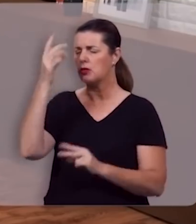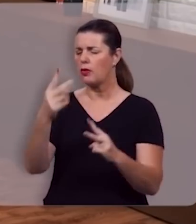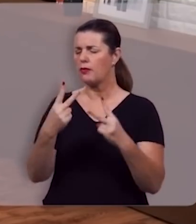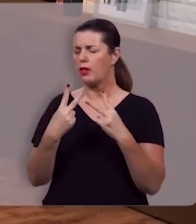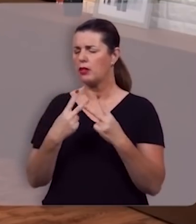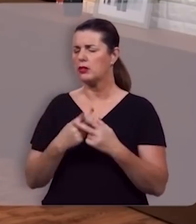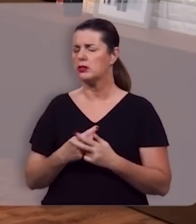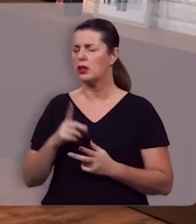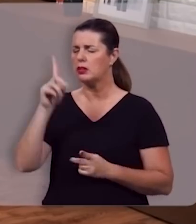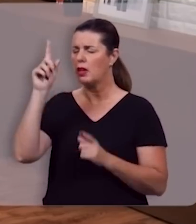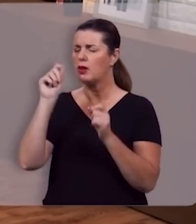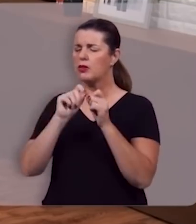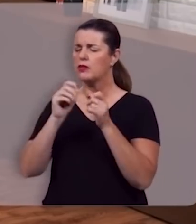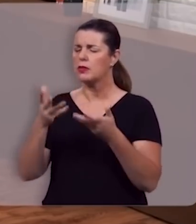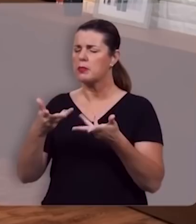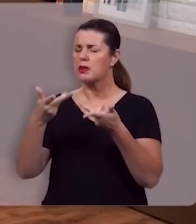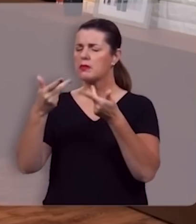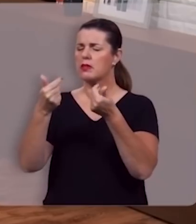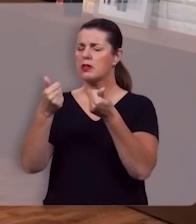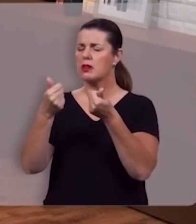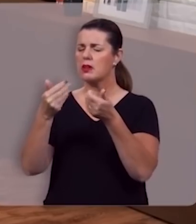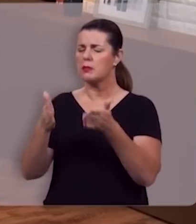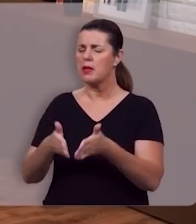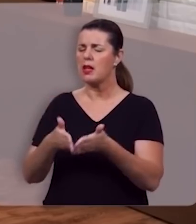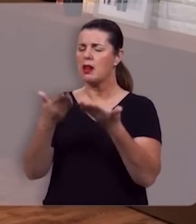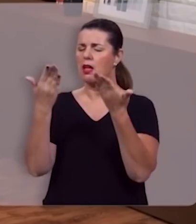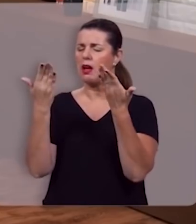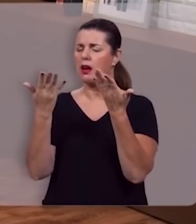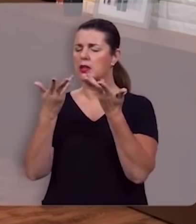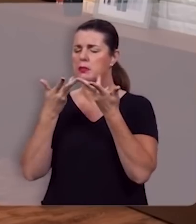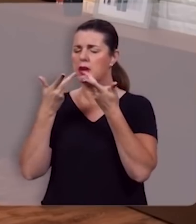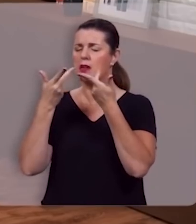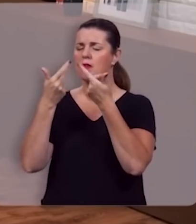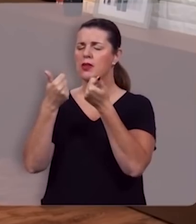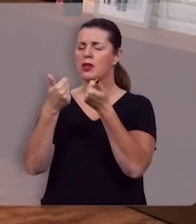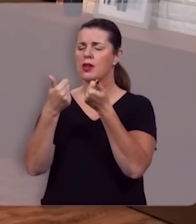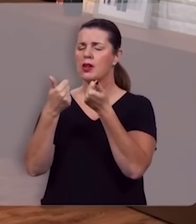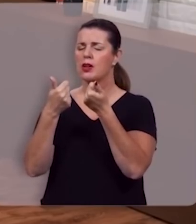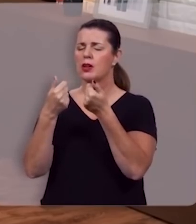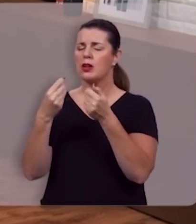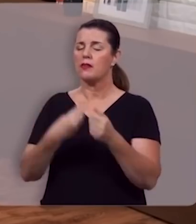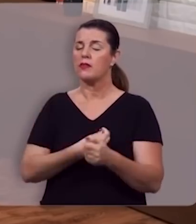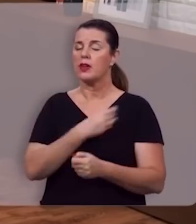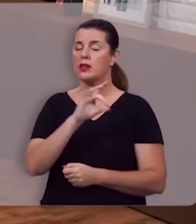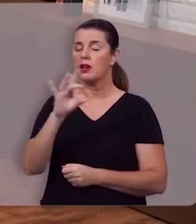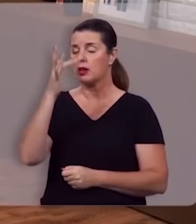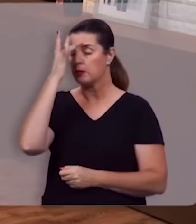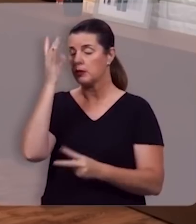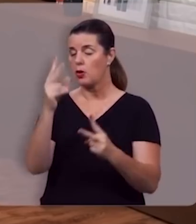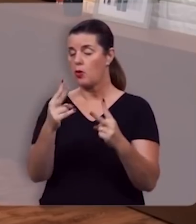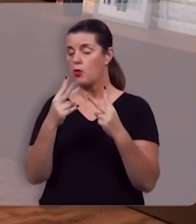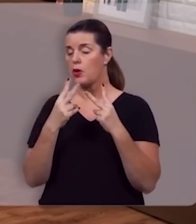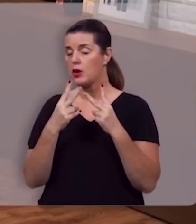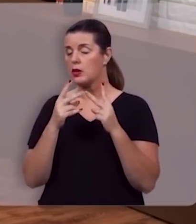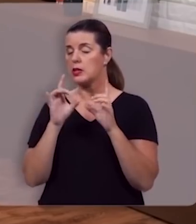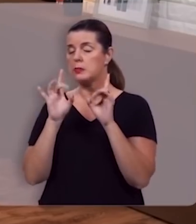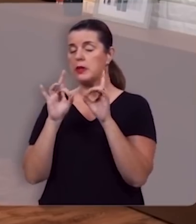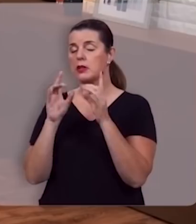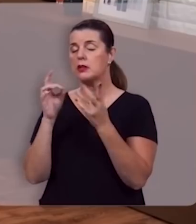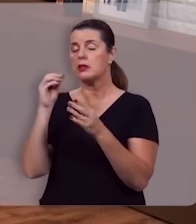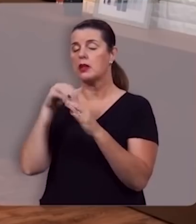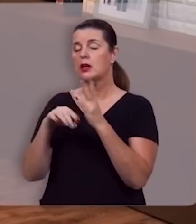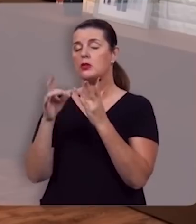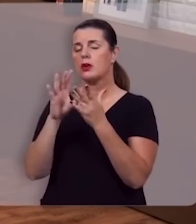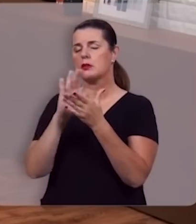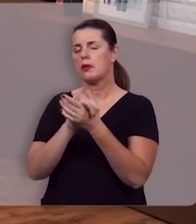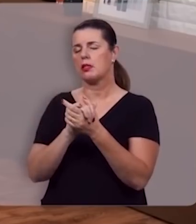que tu faças maravilhas milagres maravilhosos na vida das pessoas que estão nos assistindo especialmente na